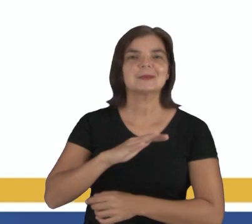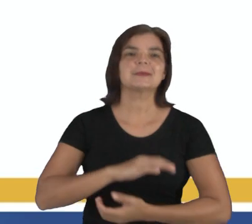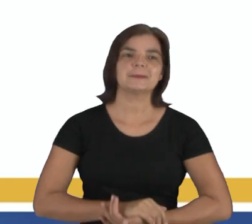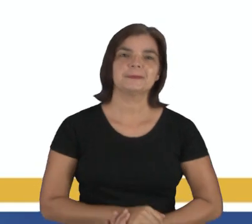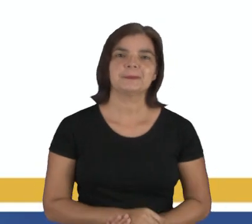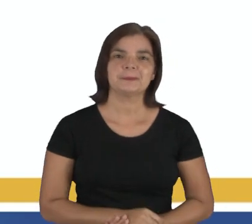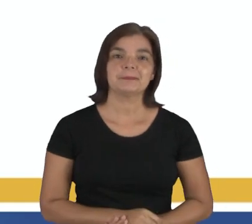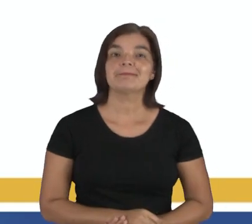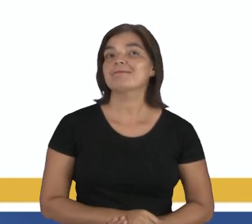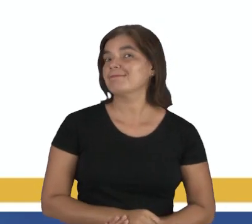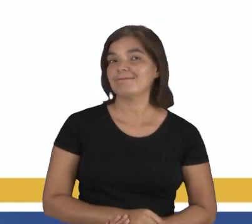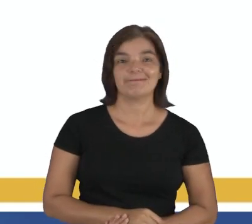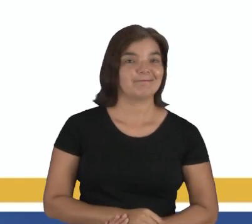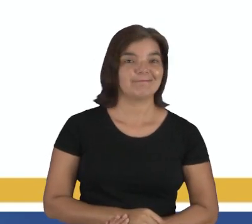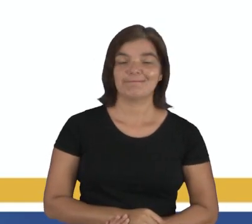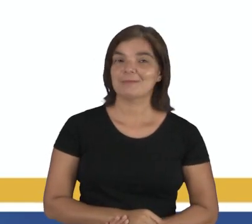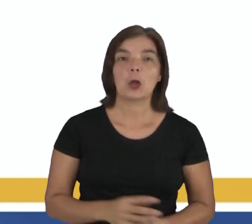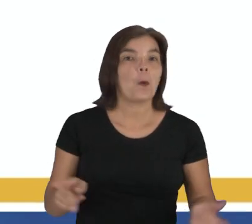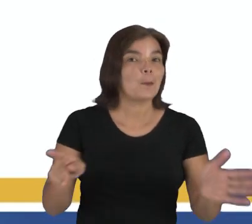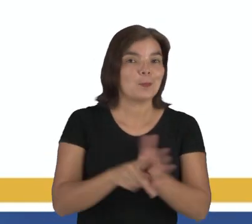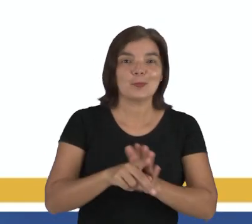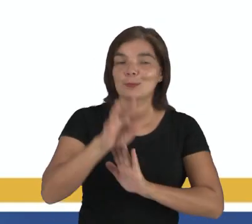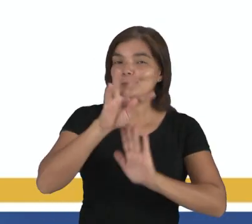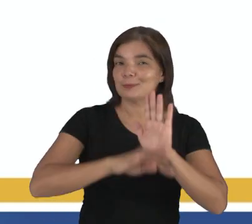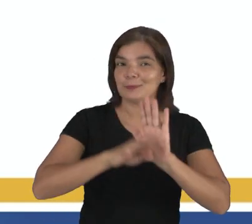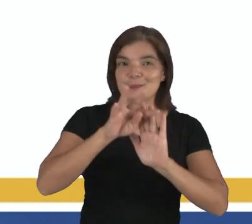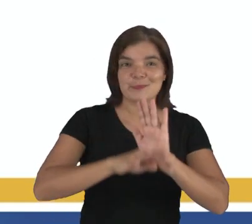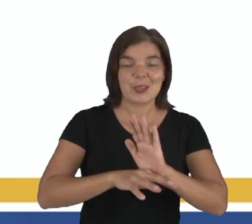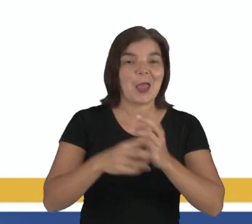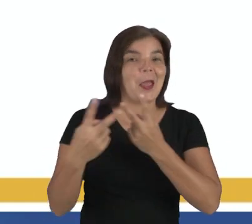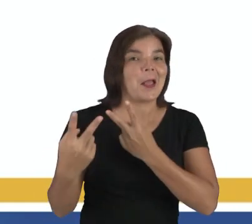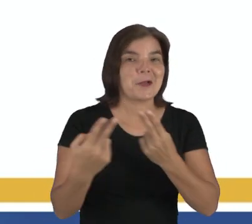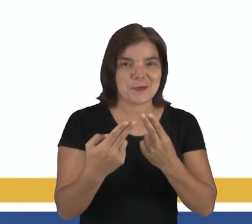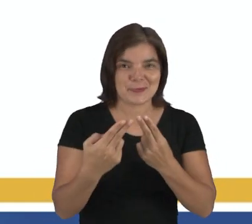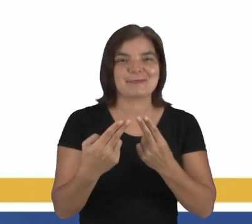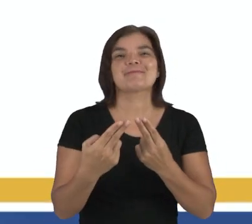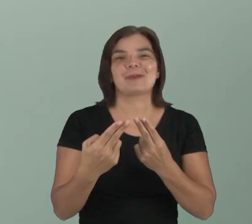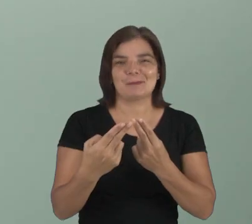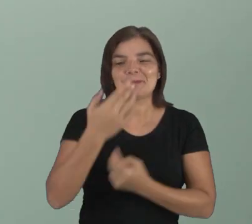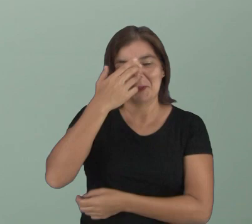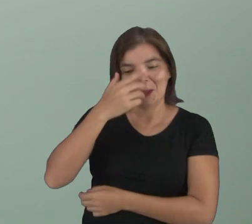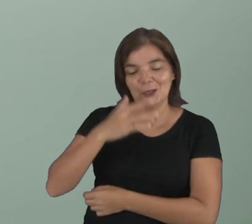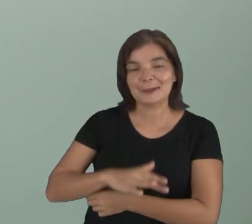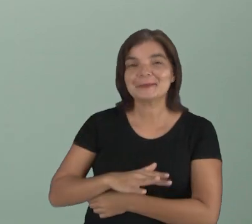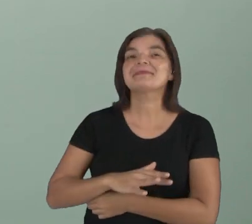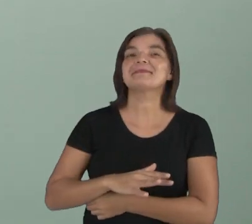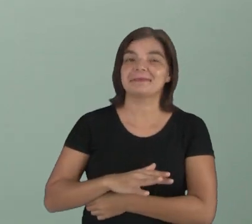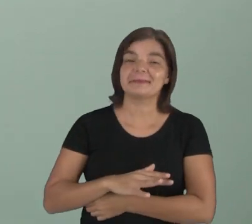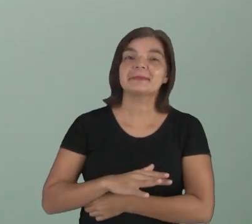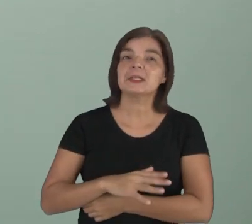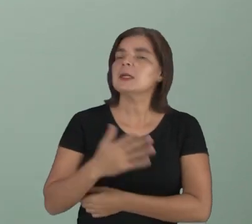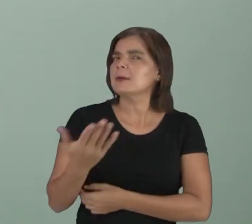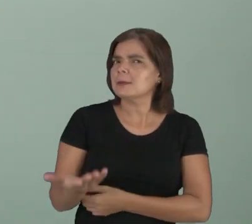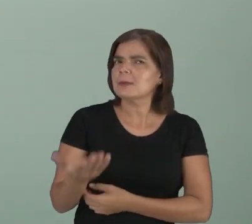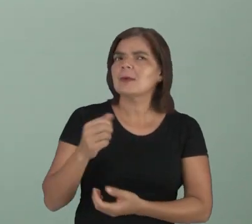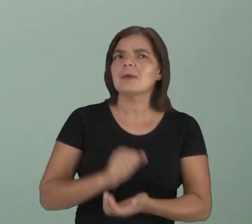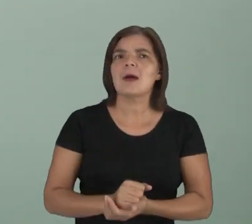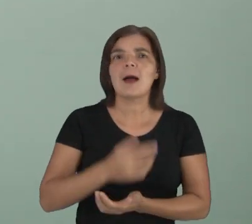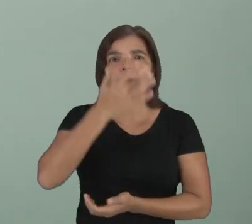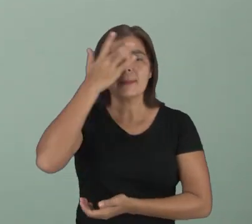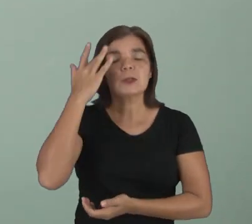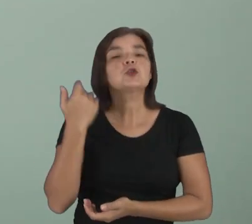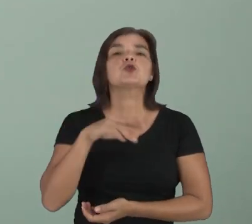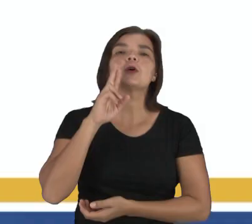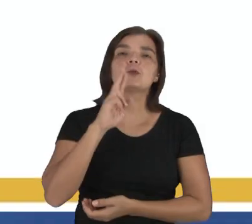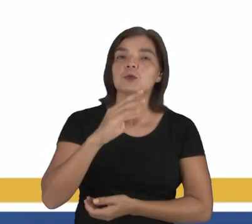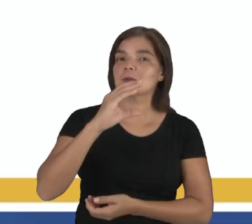crianças. Não. O próprio texto diz que ela é como. Ou seja, ela é igual às outras crianças. Então, quem falou